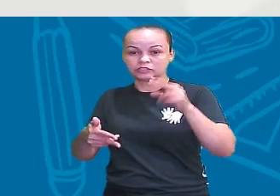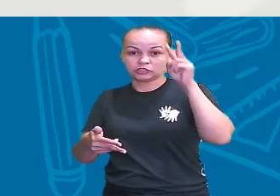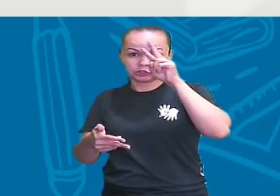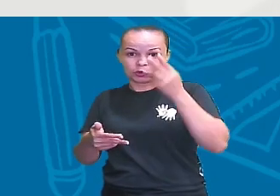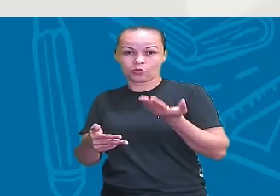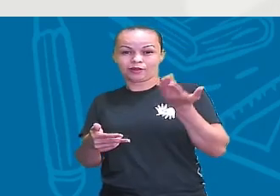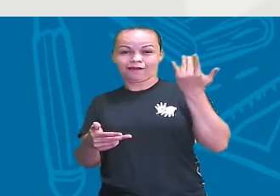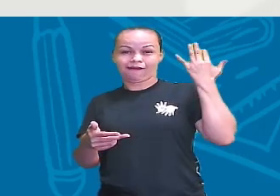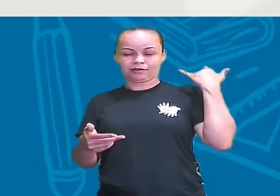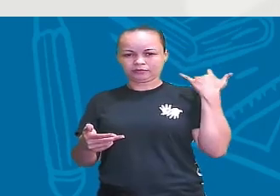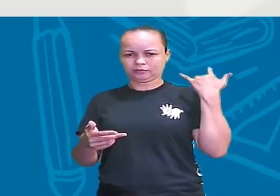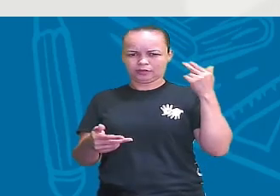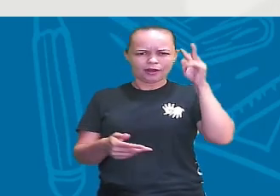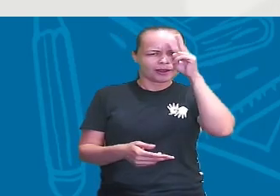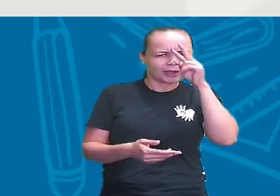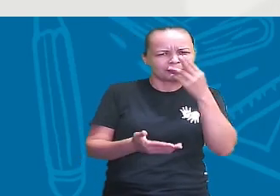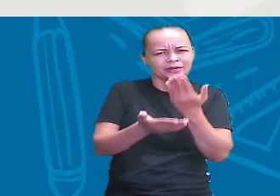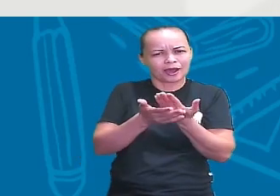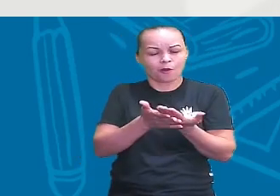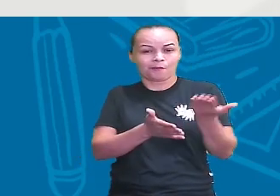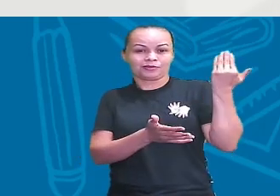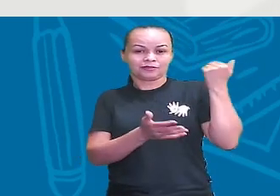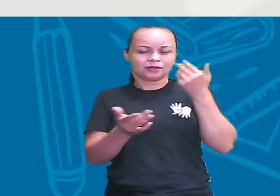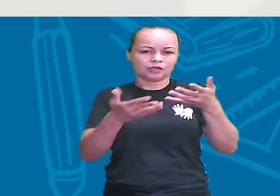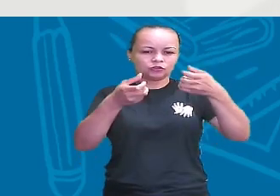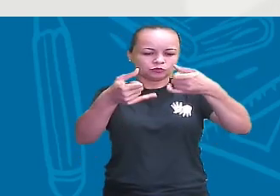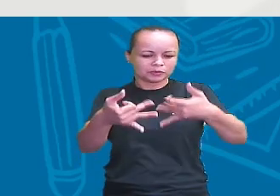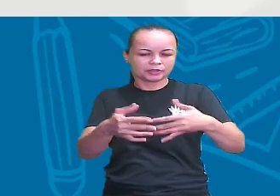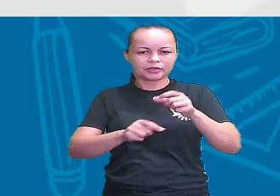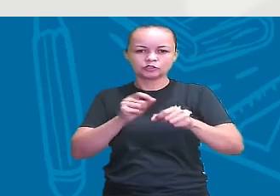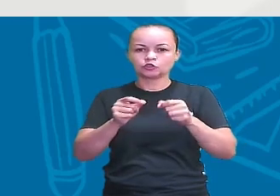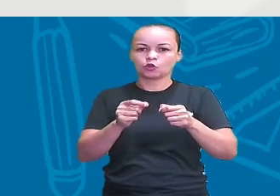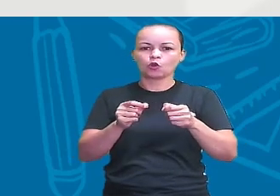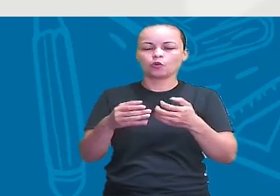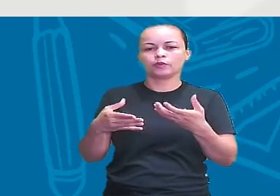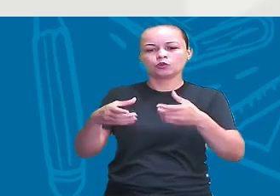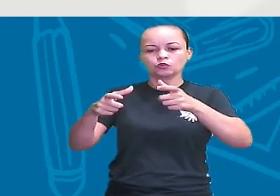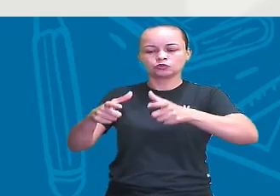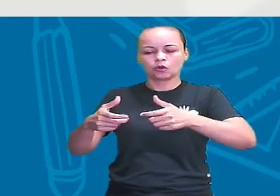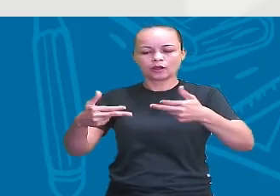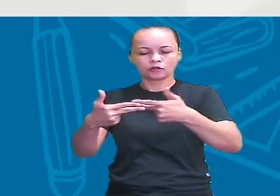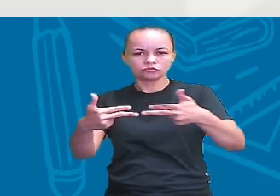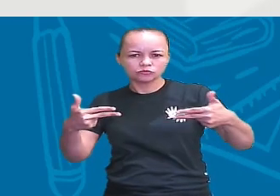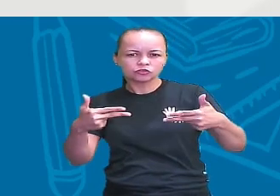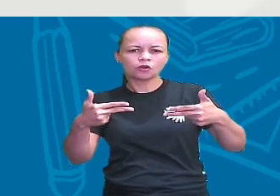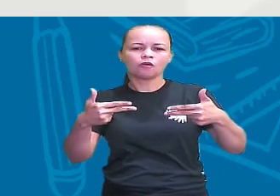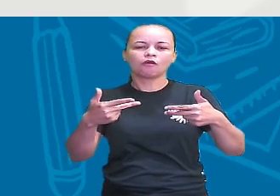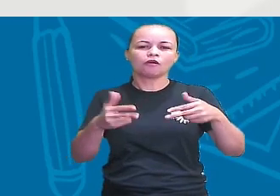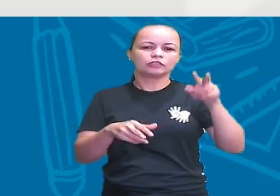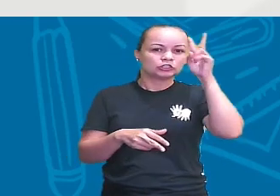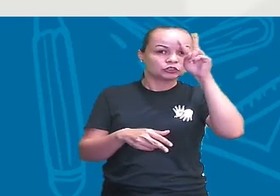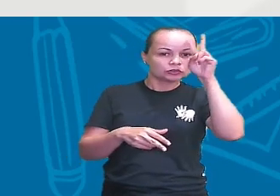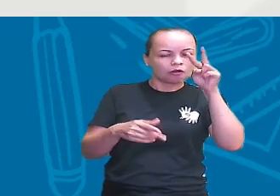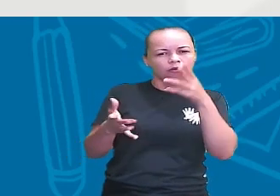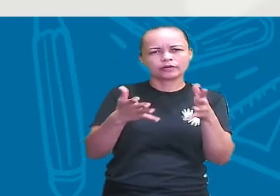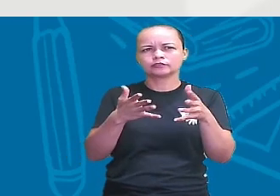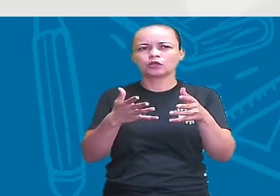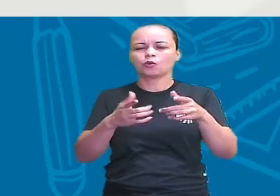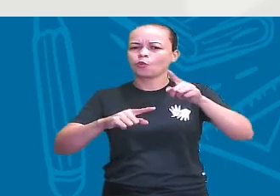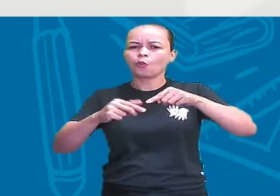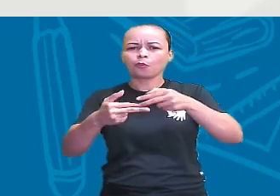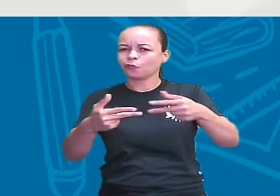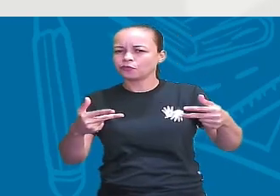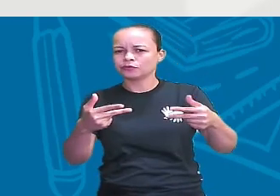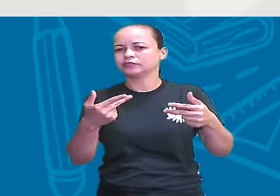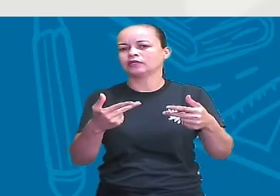historiador, ele trabalha a partir de fontes históricas? E aí, que fontes históricas são essas? São os utensílios, são aquilo